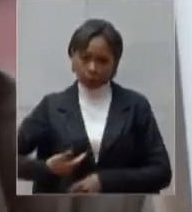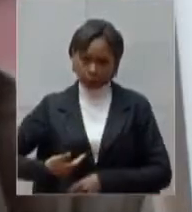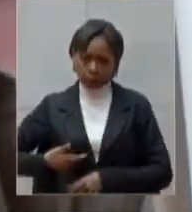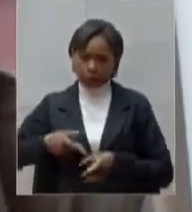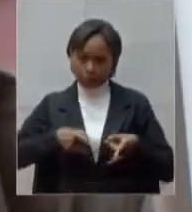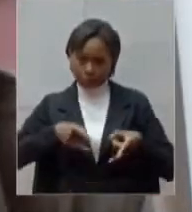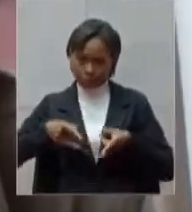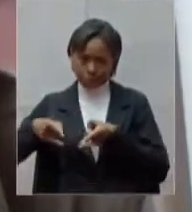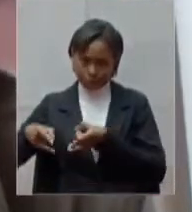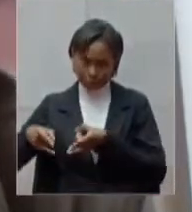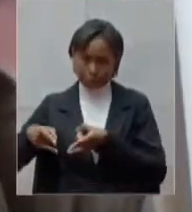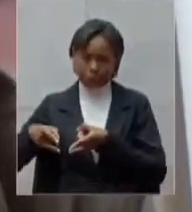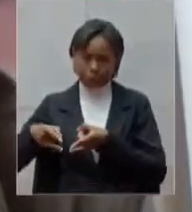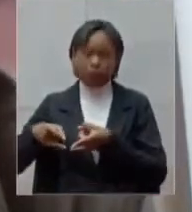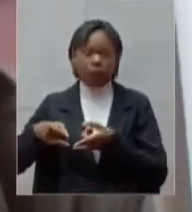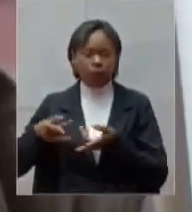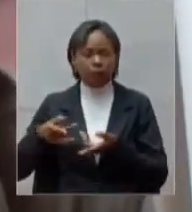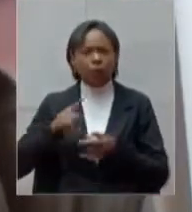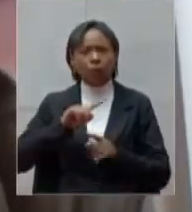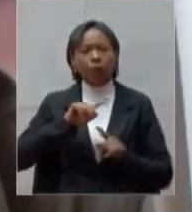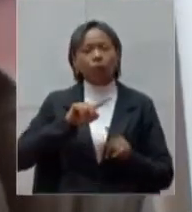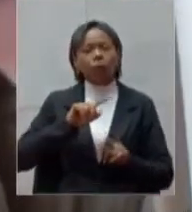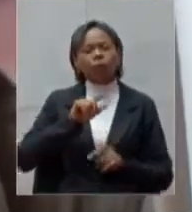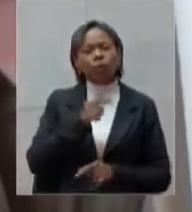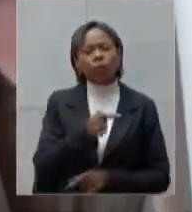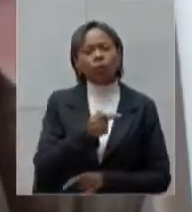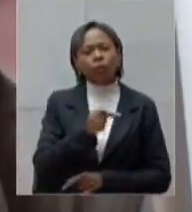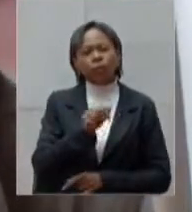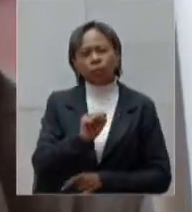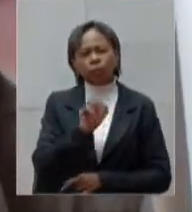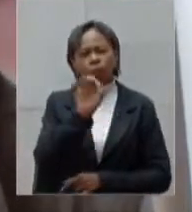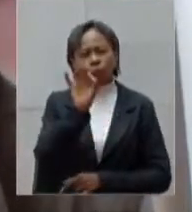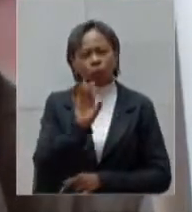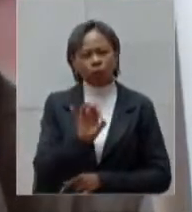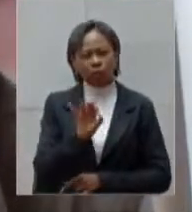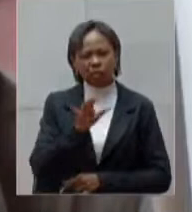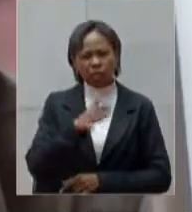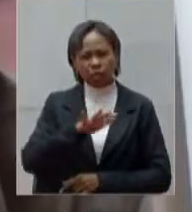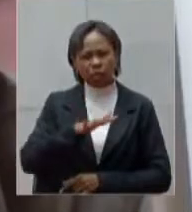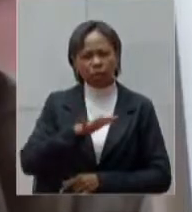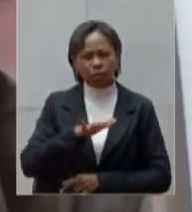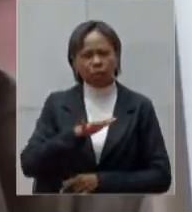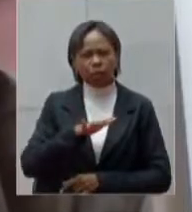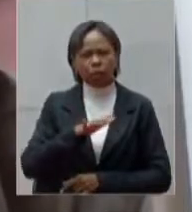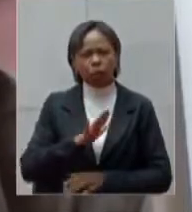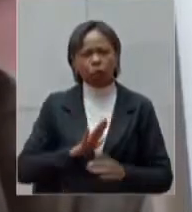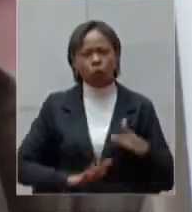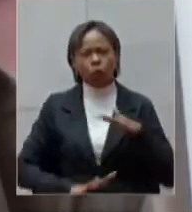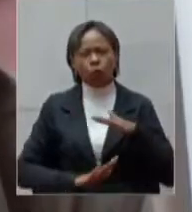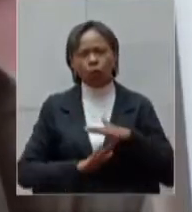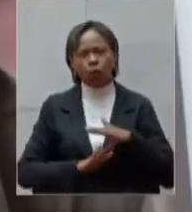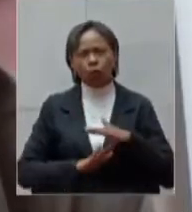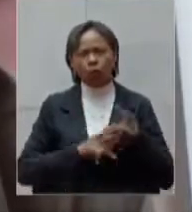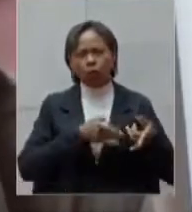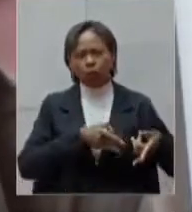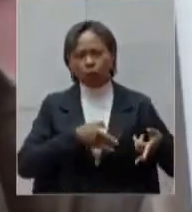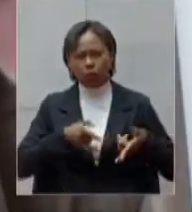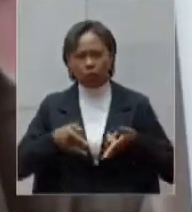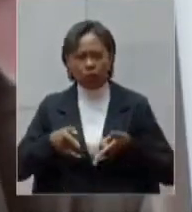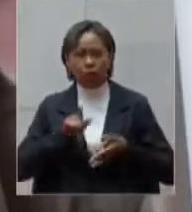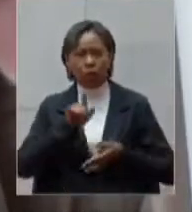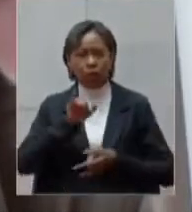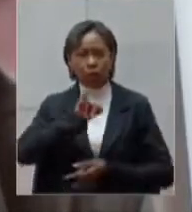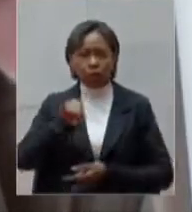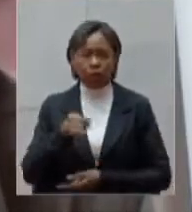e nós temos com isso 78% em média de ocupação hoje dos leitos públicos em Juiz de Fora